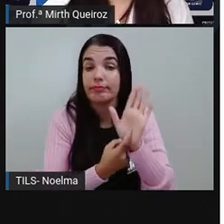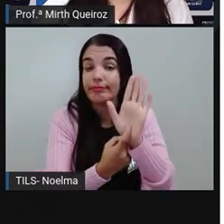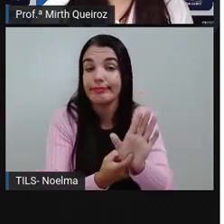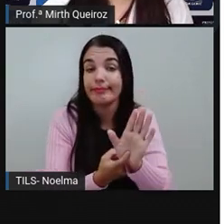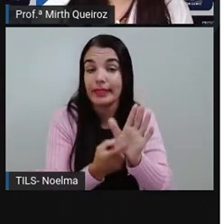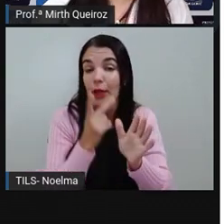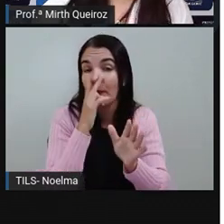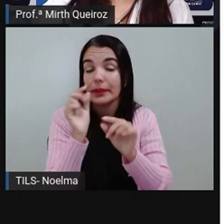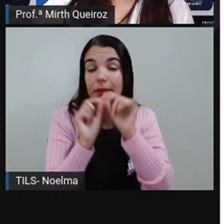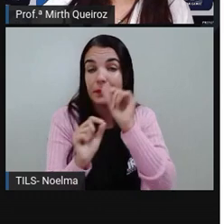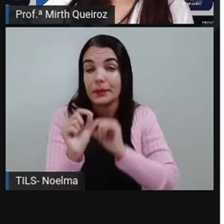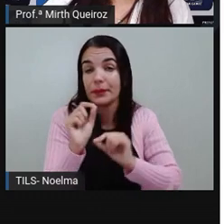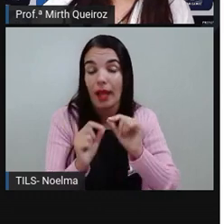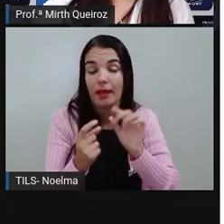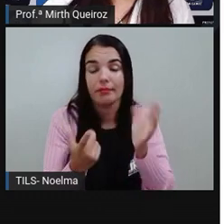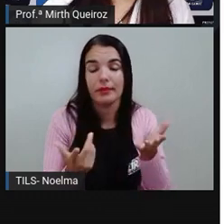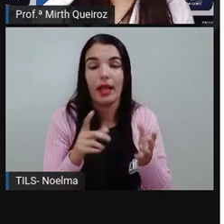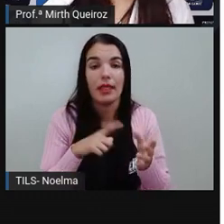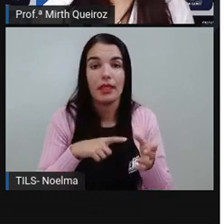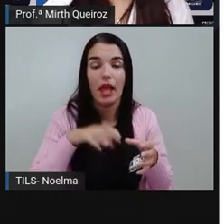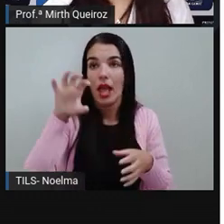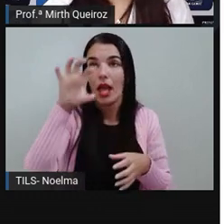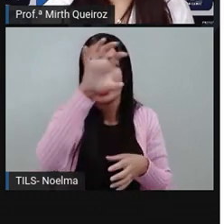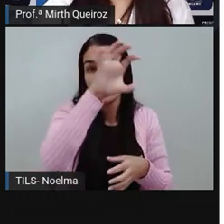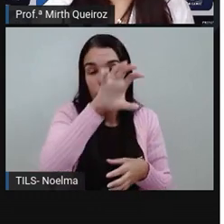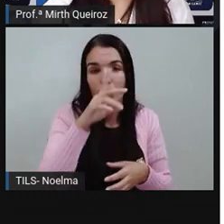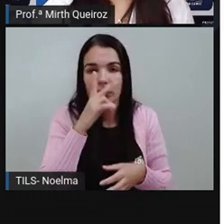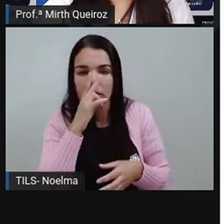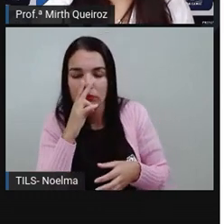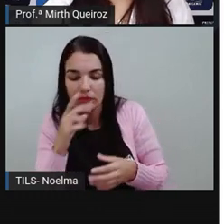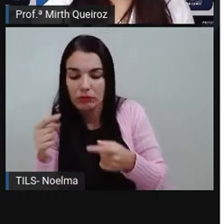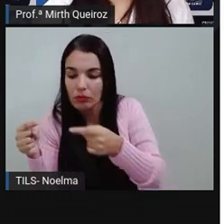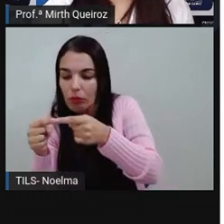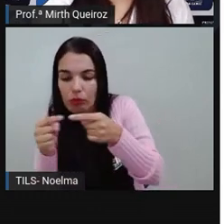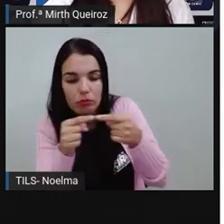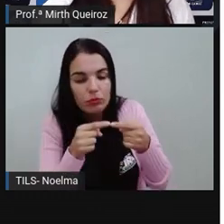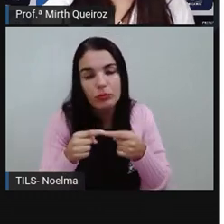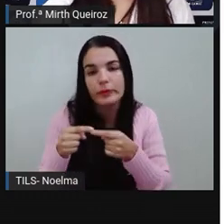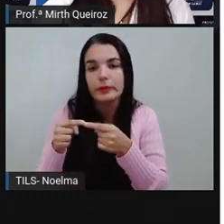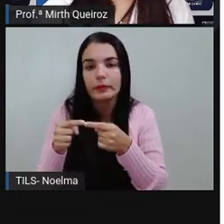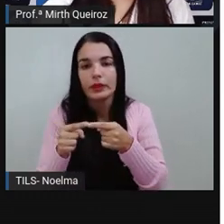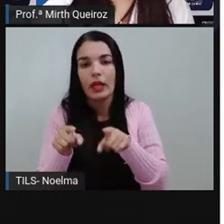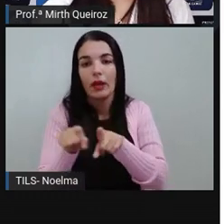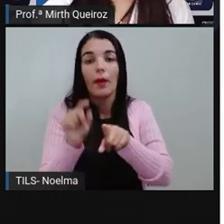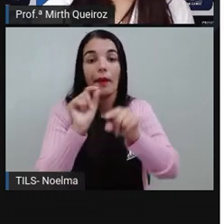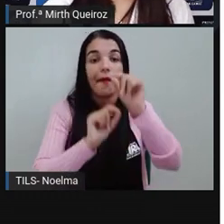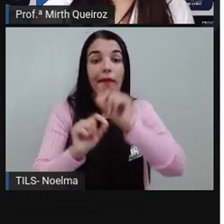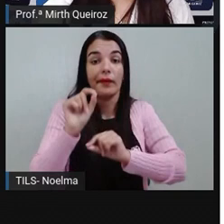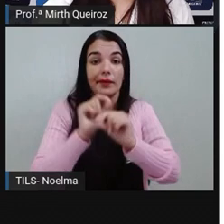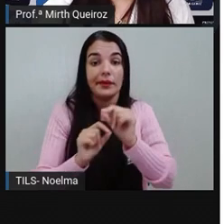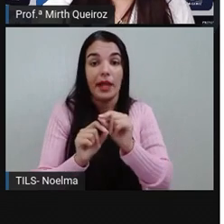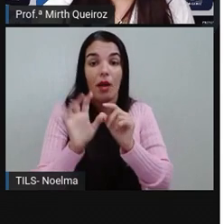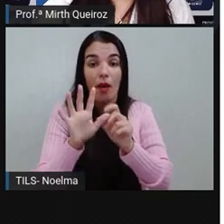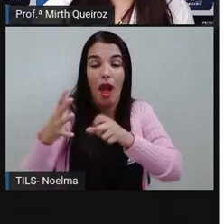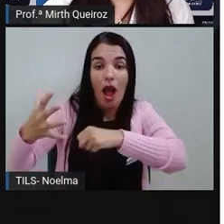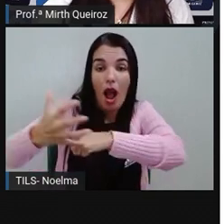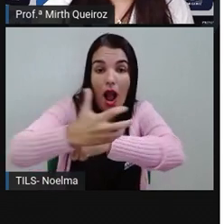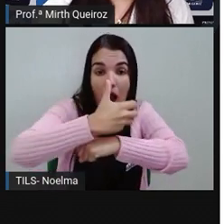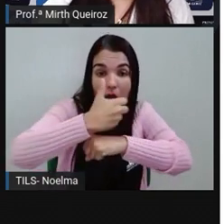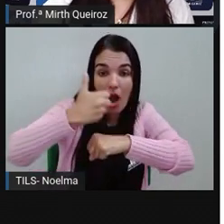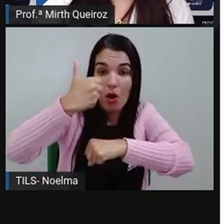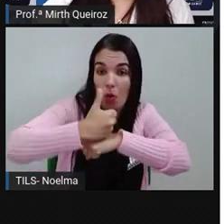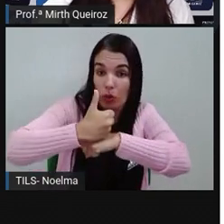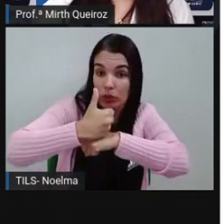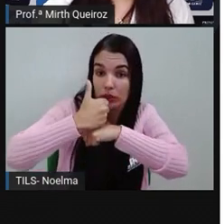Como eu falei para vocês, essas regiões, elas sempre vão ter aspectos em comum. E em relação à região sul, nós temos